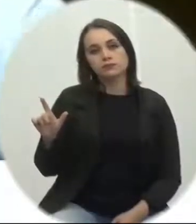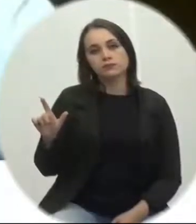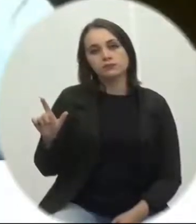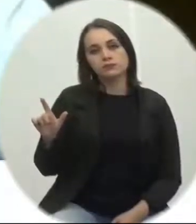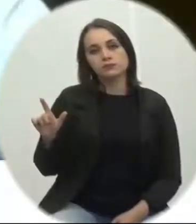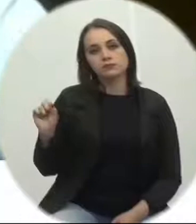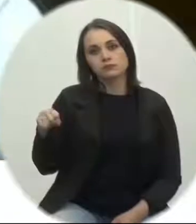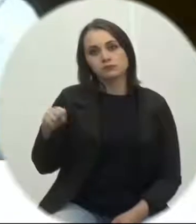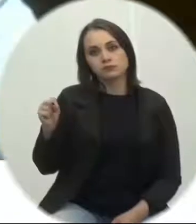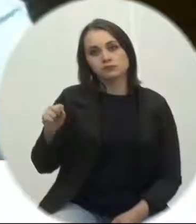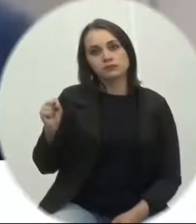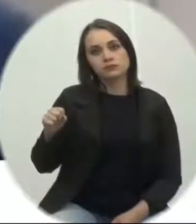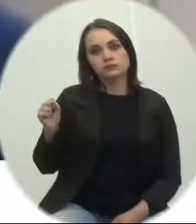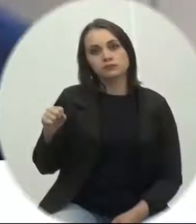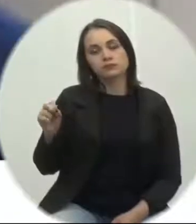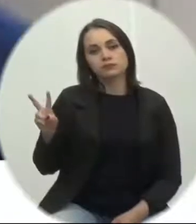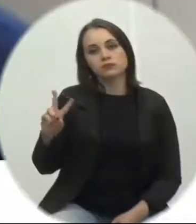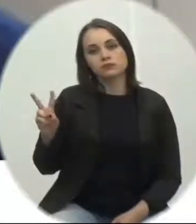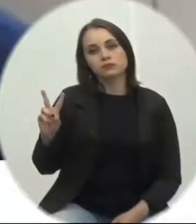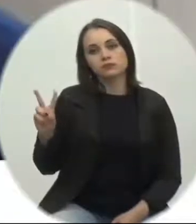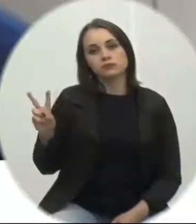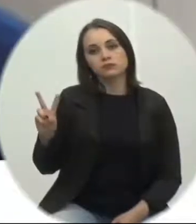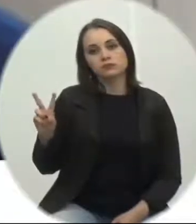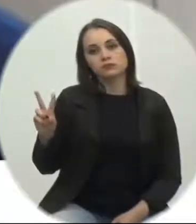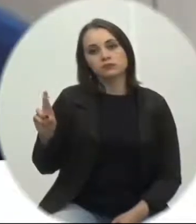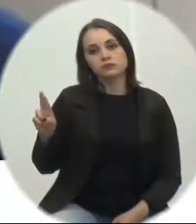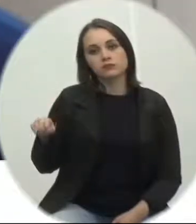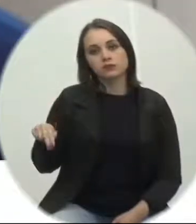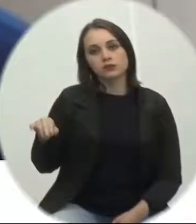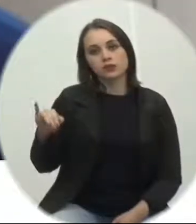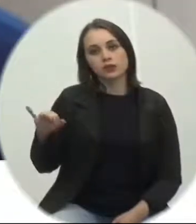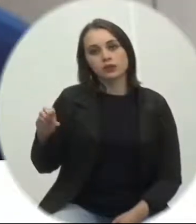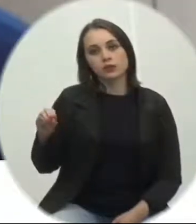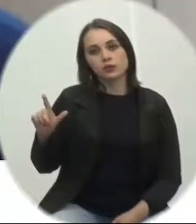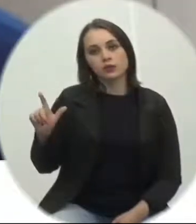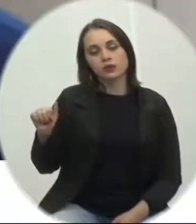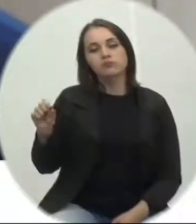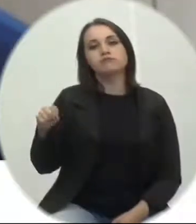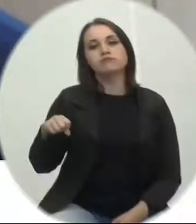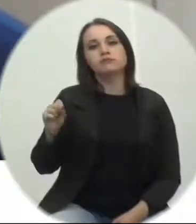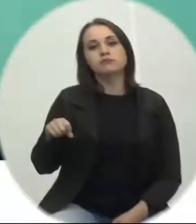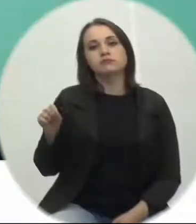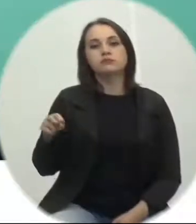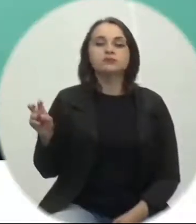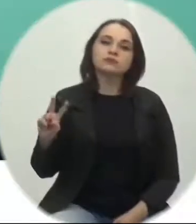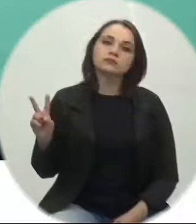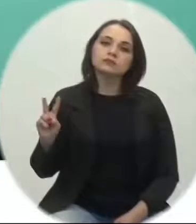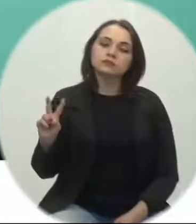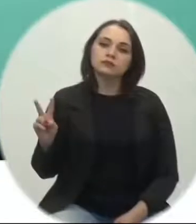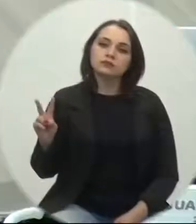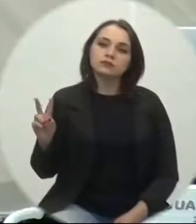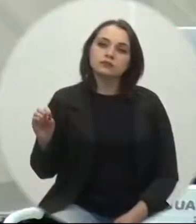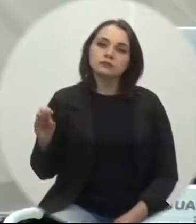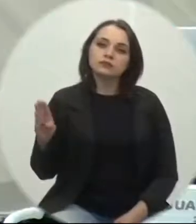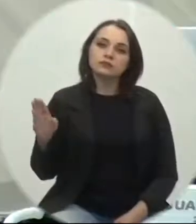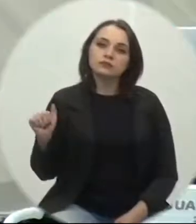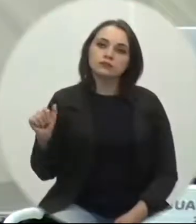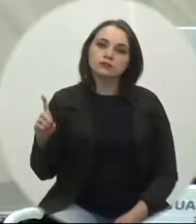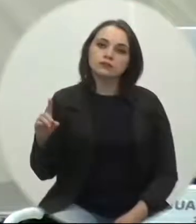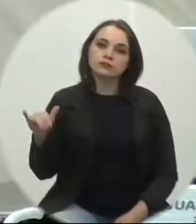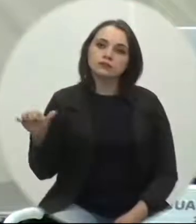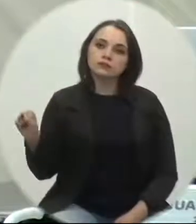a favor a favor vereador Nicola Martins favorável a favor vereador Obadias